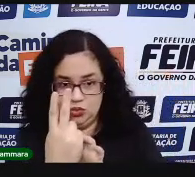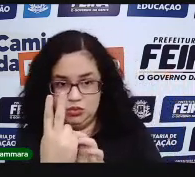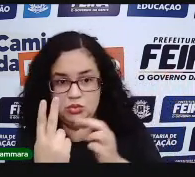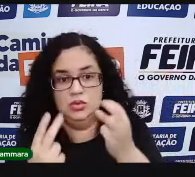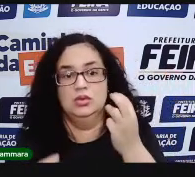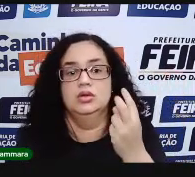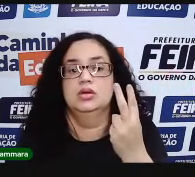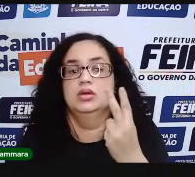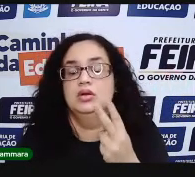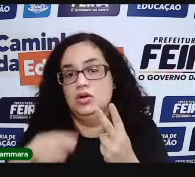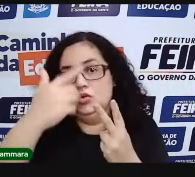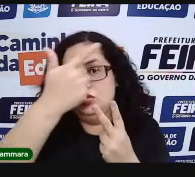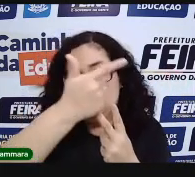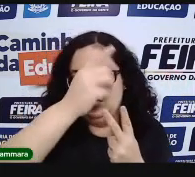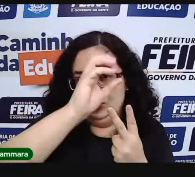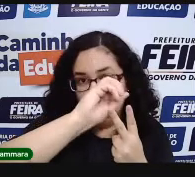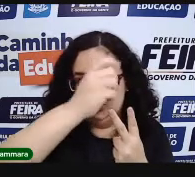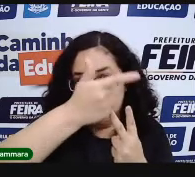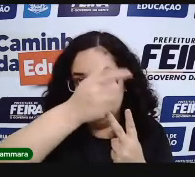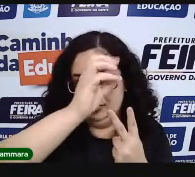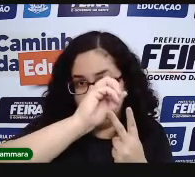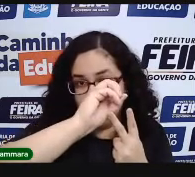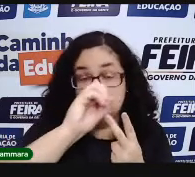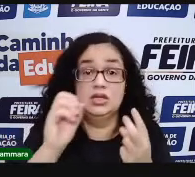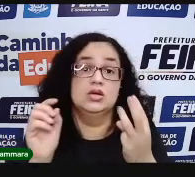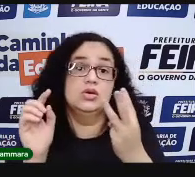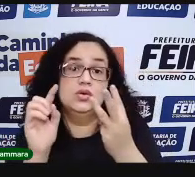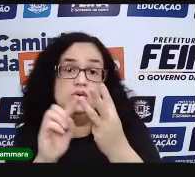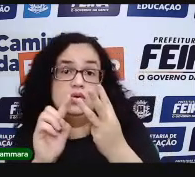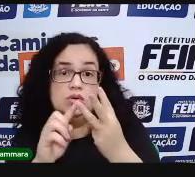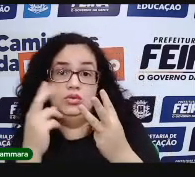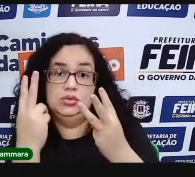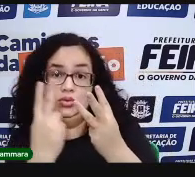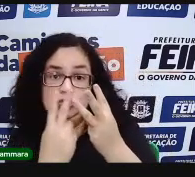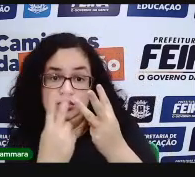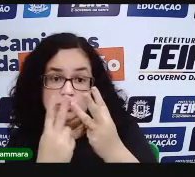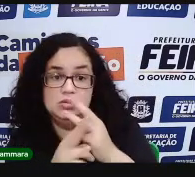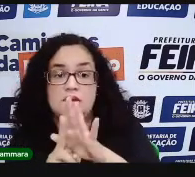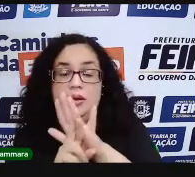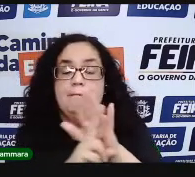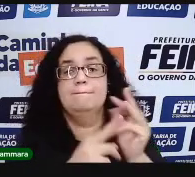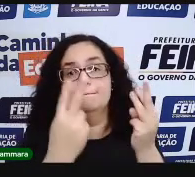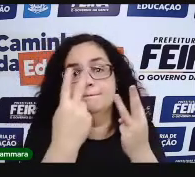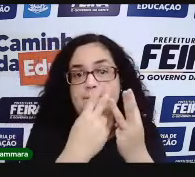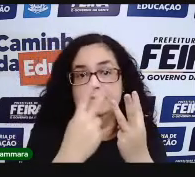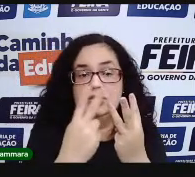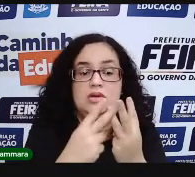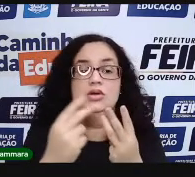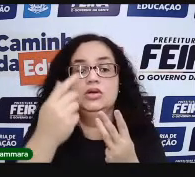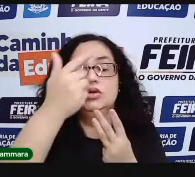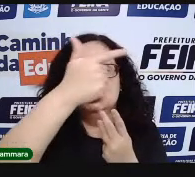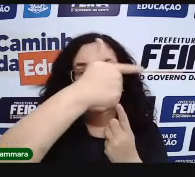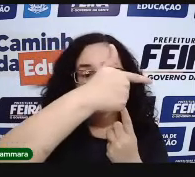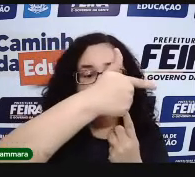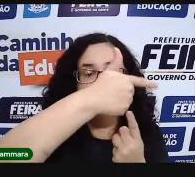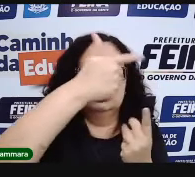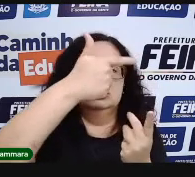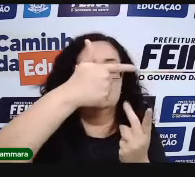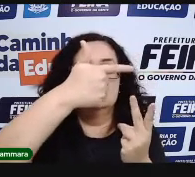usa o 2 para representar o 20, a dezena. E a gente usa o 2 para representar a unidade. Então,